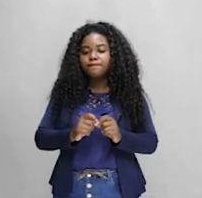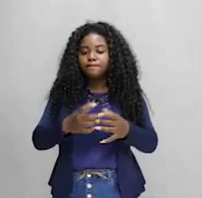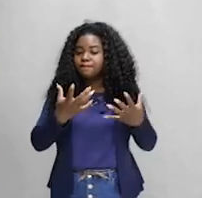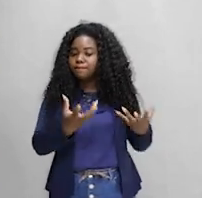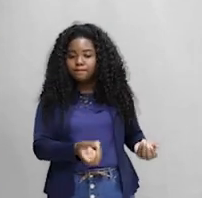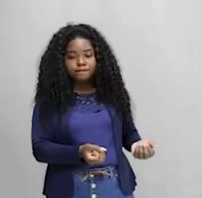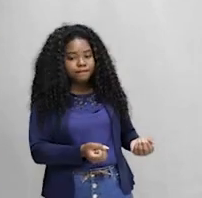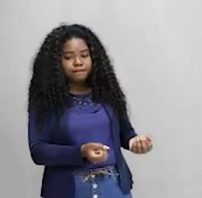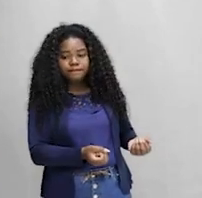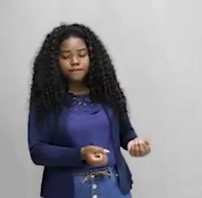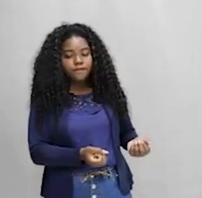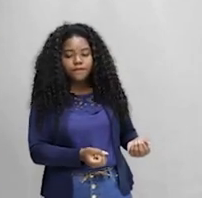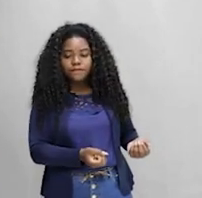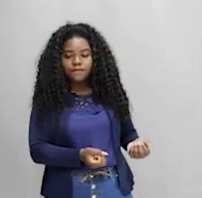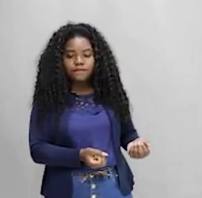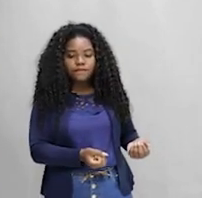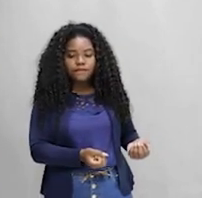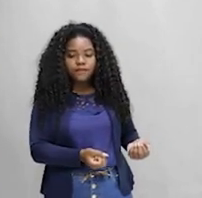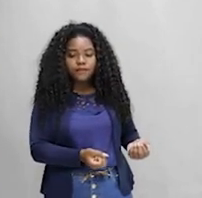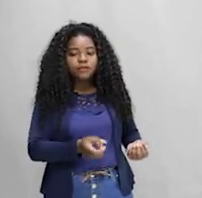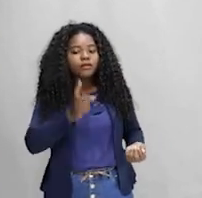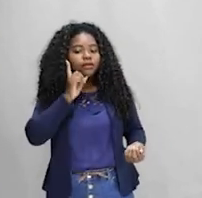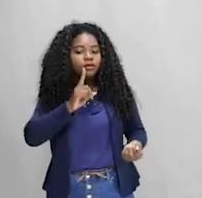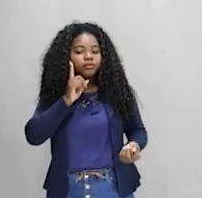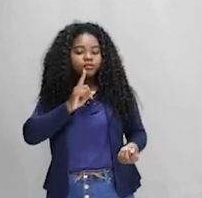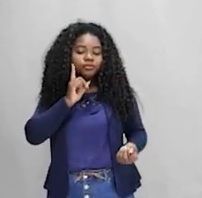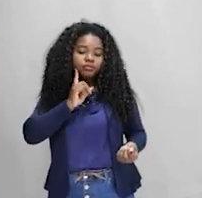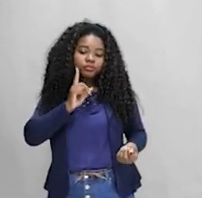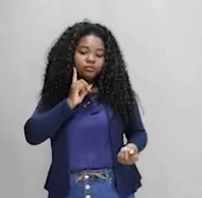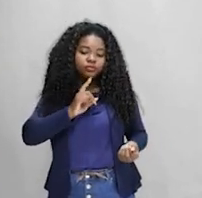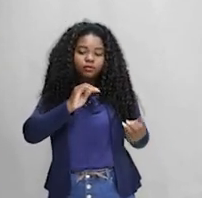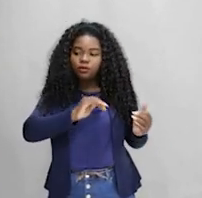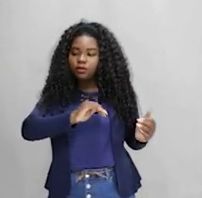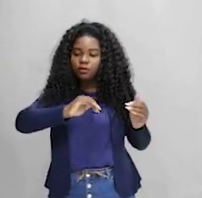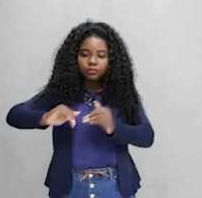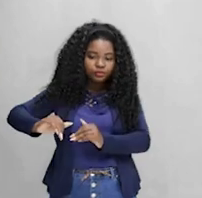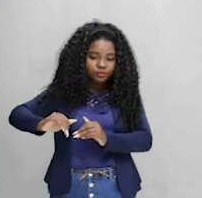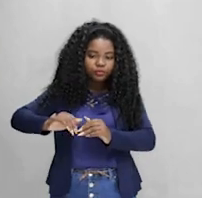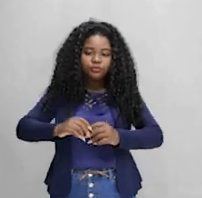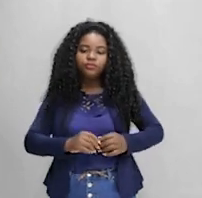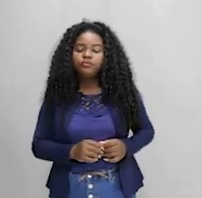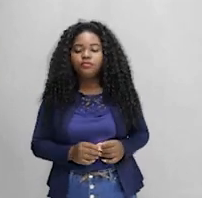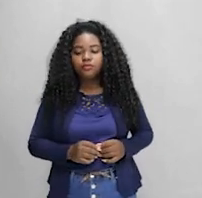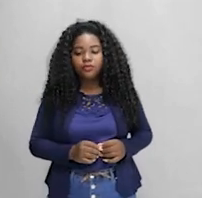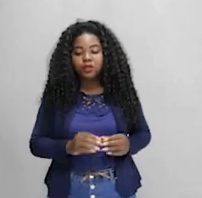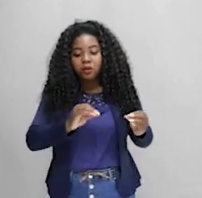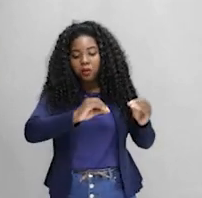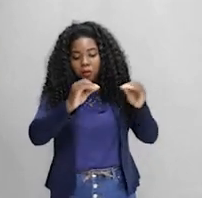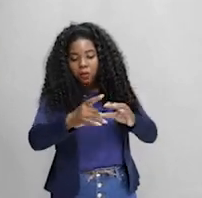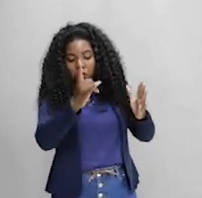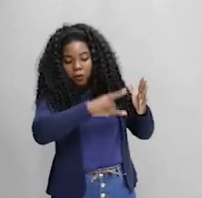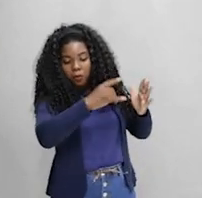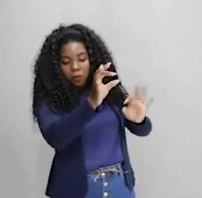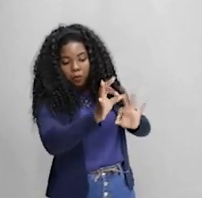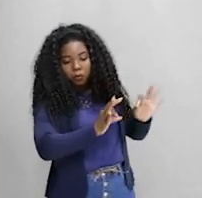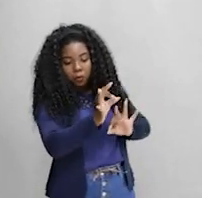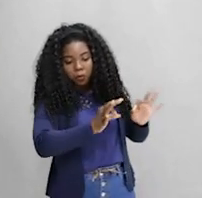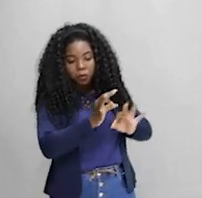natural, ele retira os Estados Unidos do Acordo de Paris, colocando esse acordo em